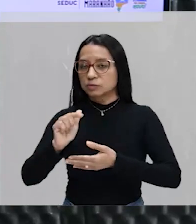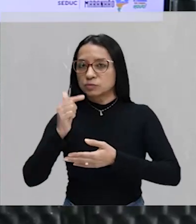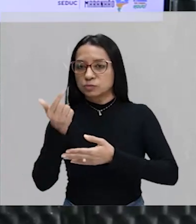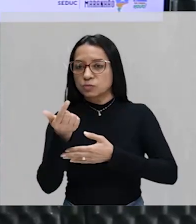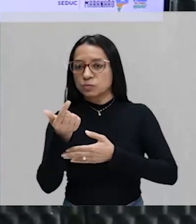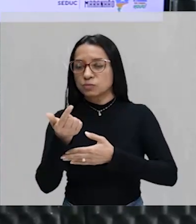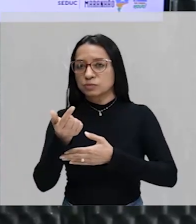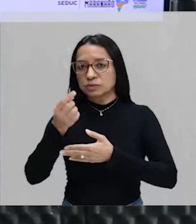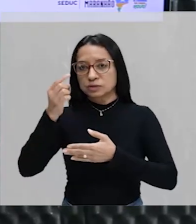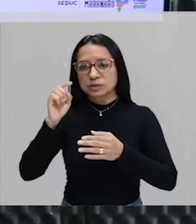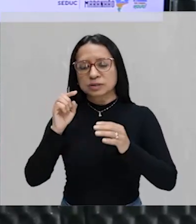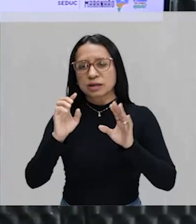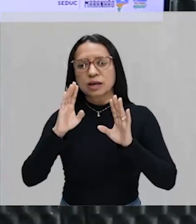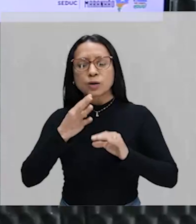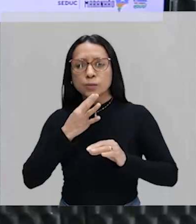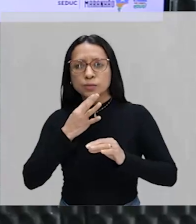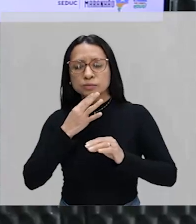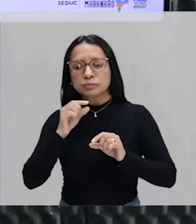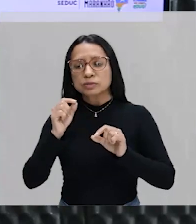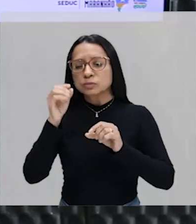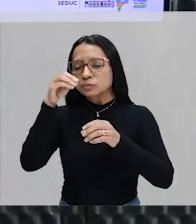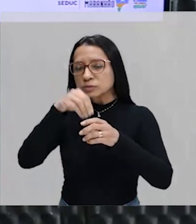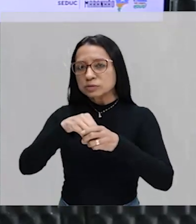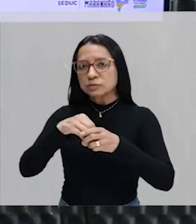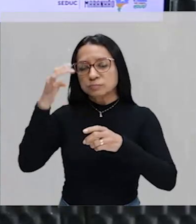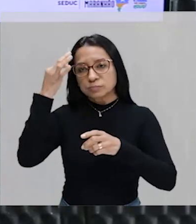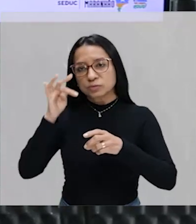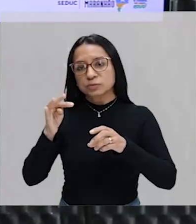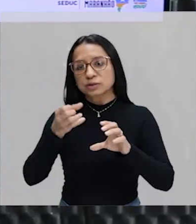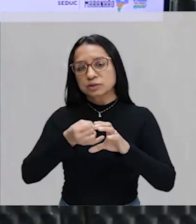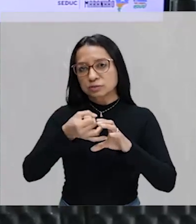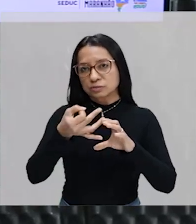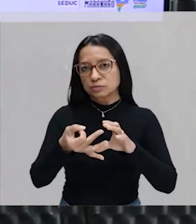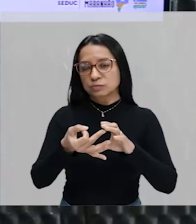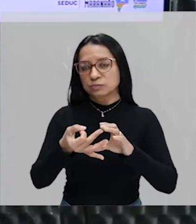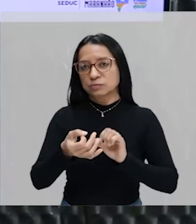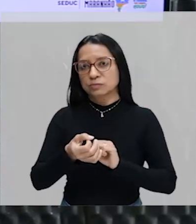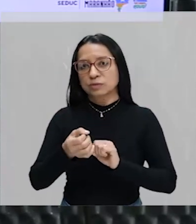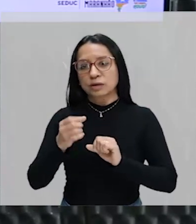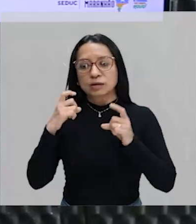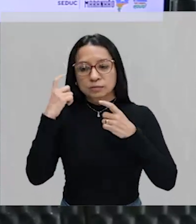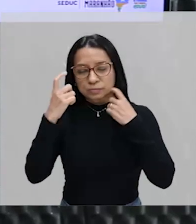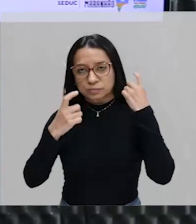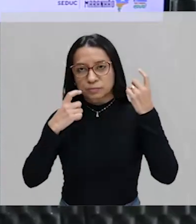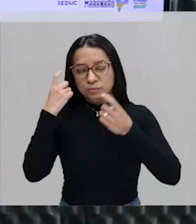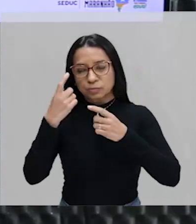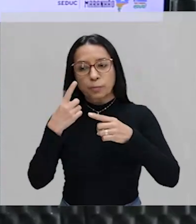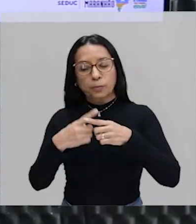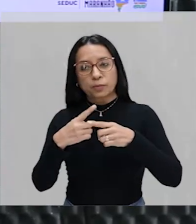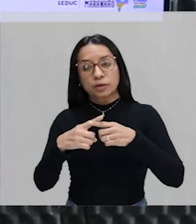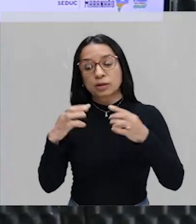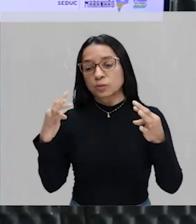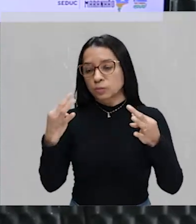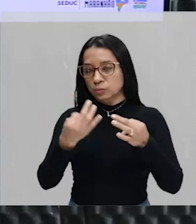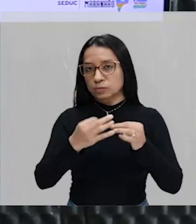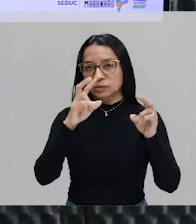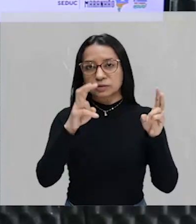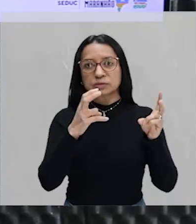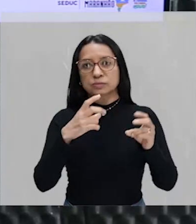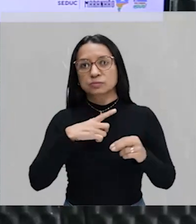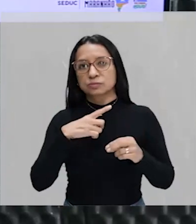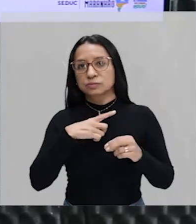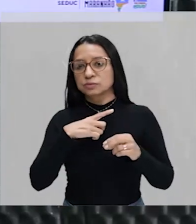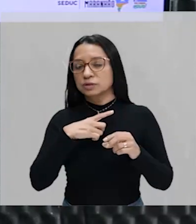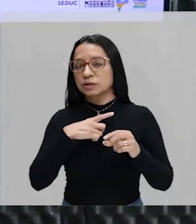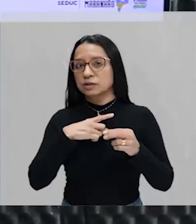teoria de conjuntos, união, interseção, diferença, complementar. Não se preocupa porque todos esses assuntos nós temos